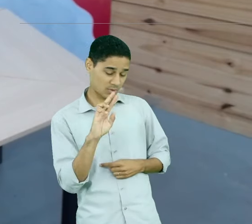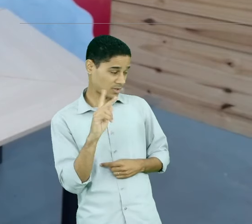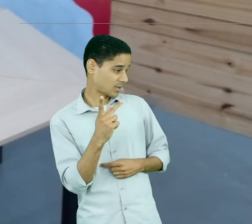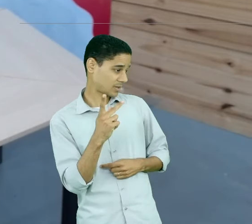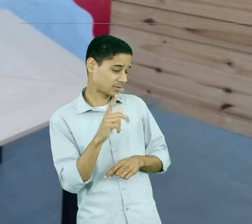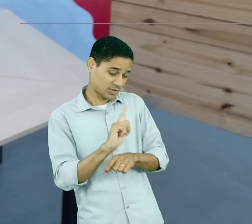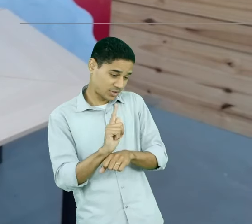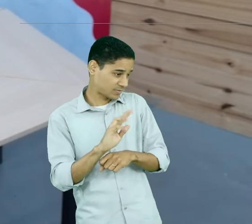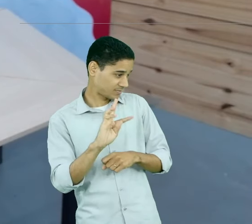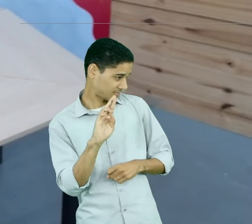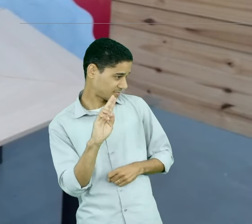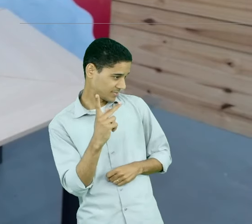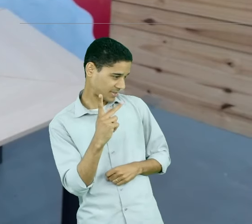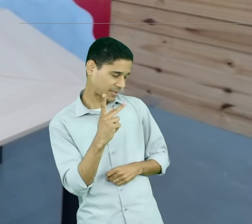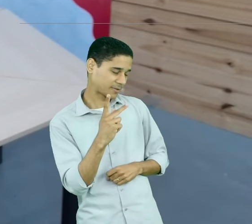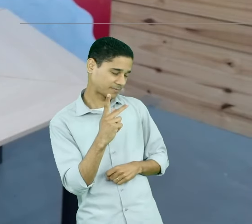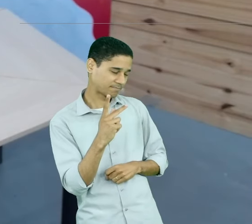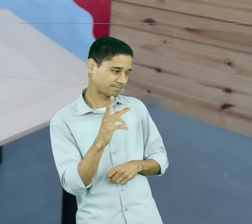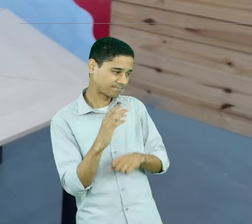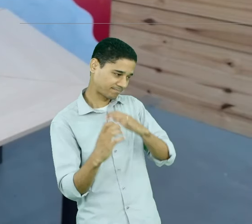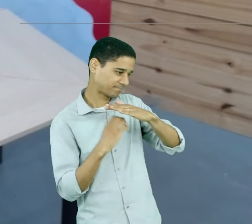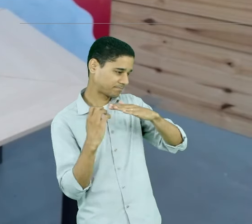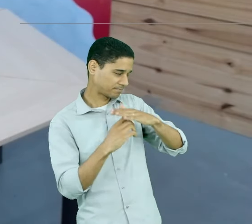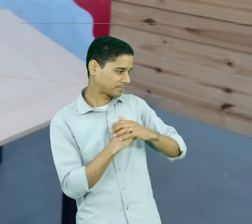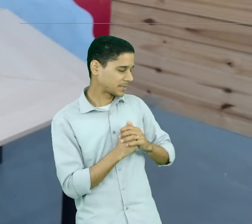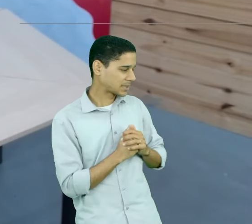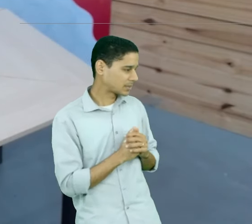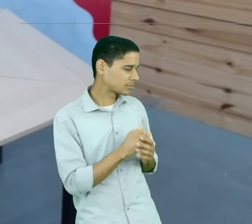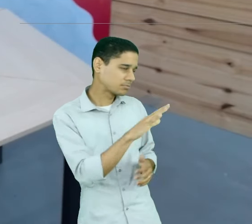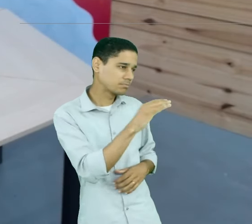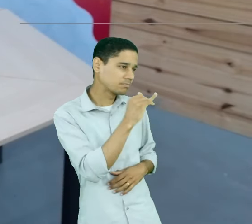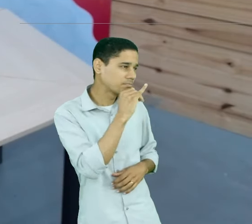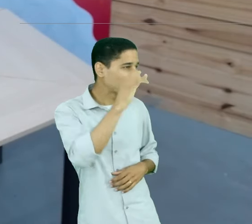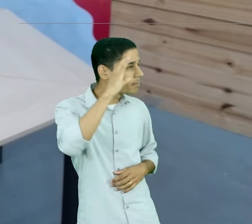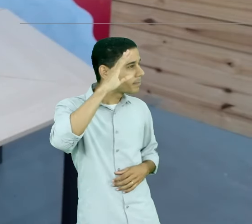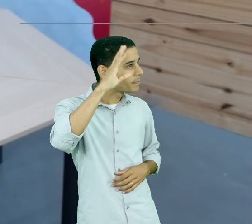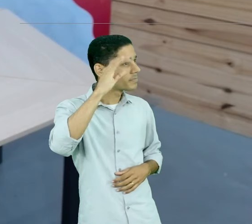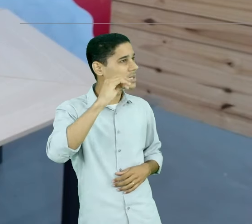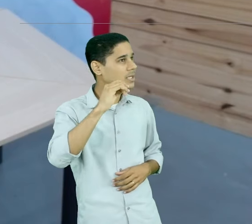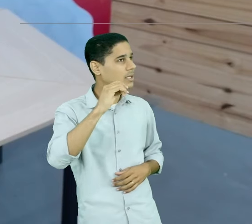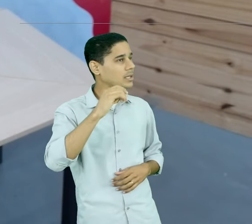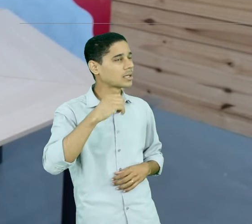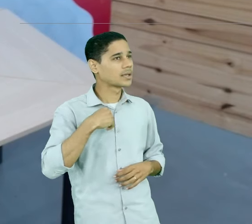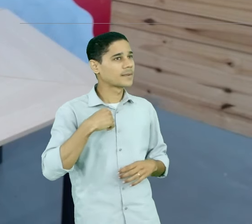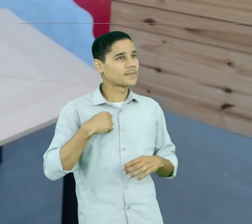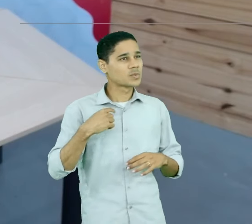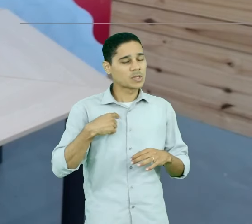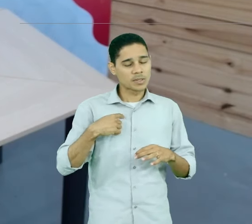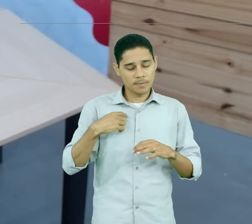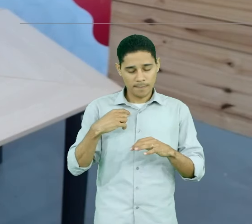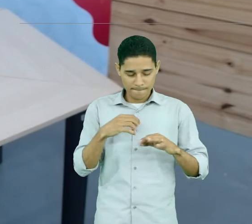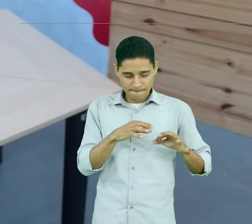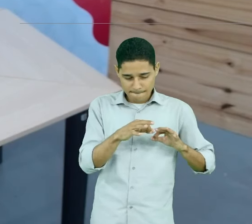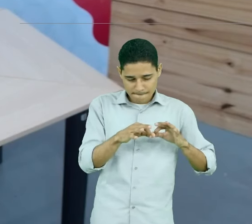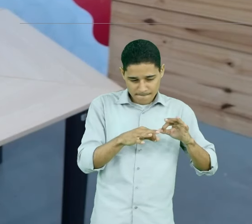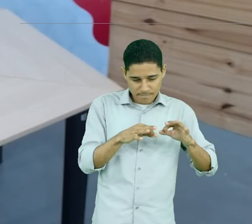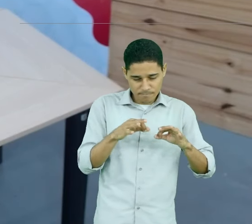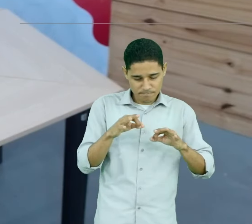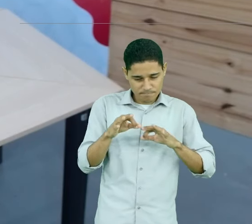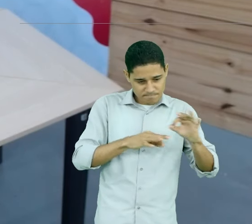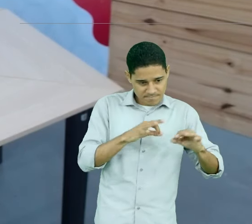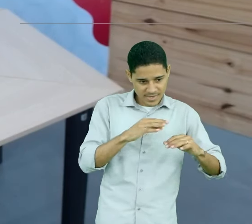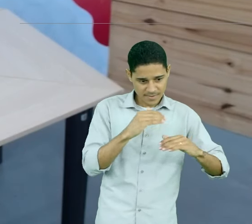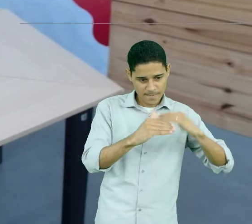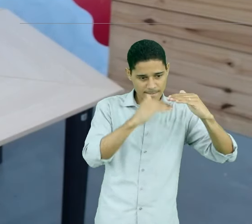Se a gente pensa que a gestão de carreiras, o planejamento de carreira, como o